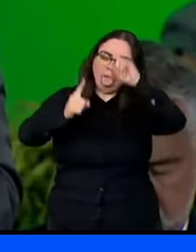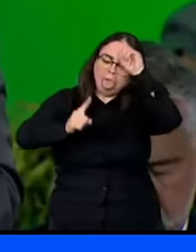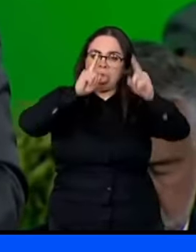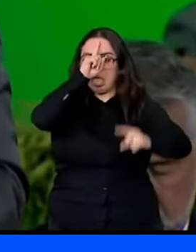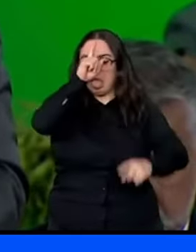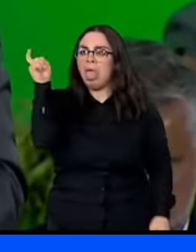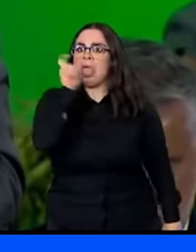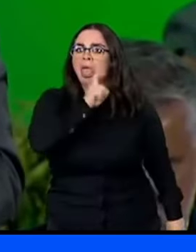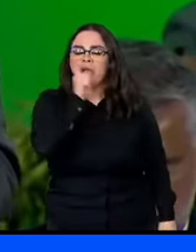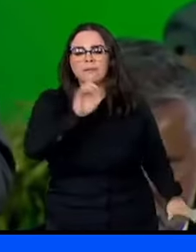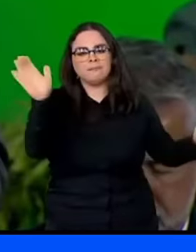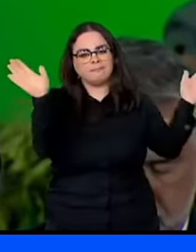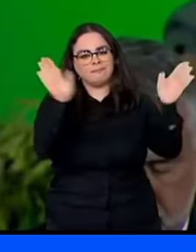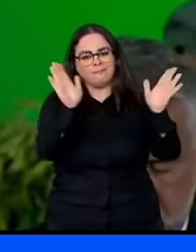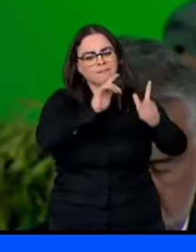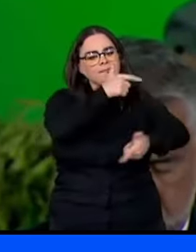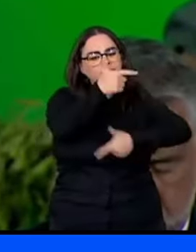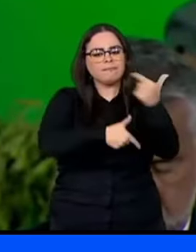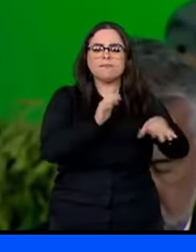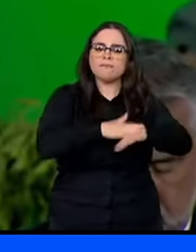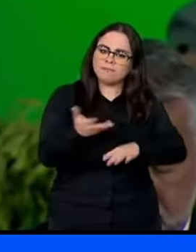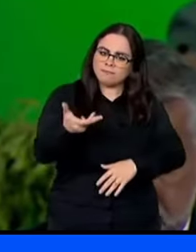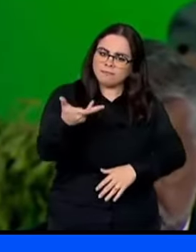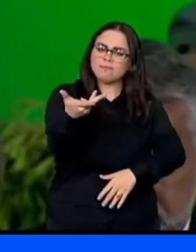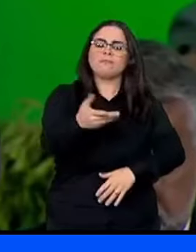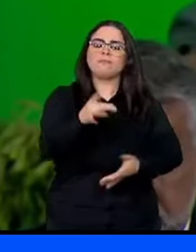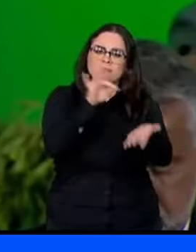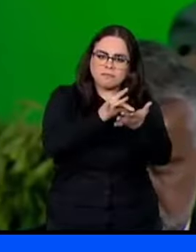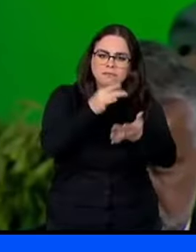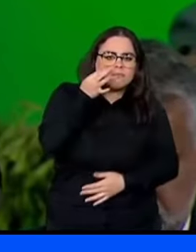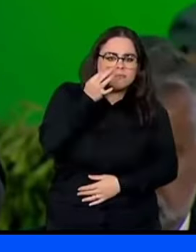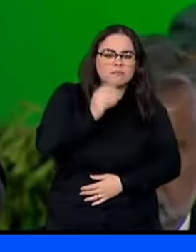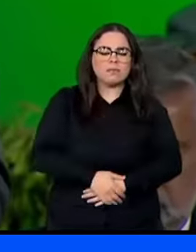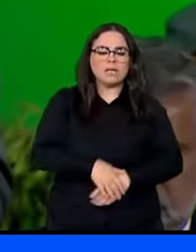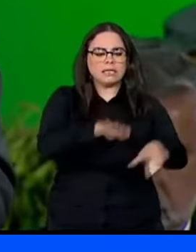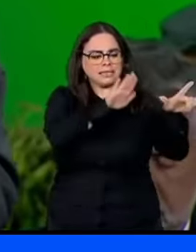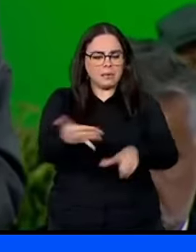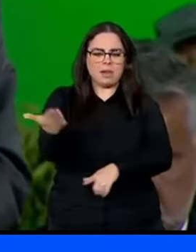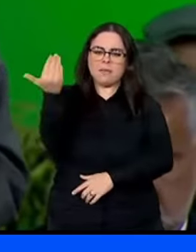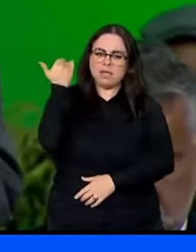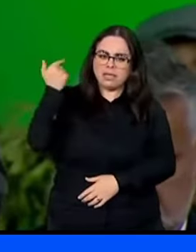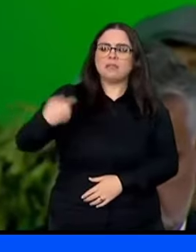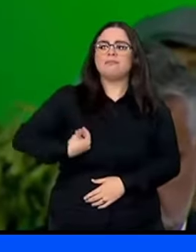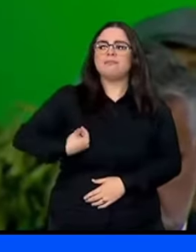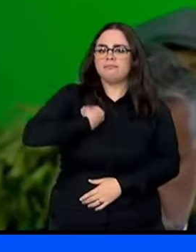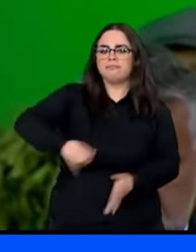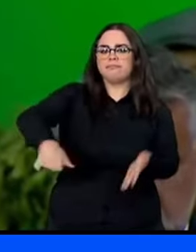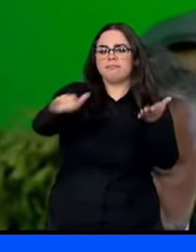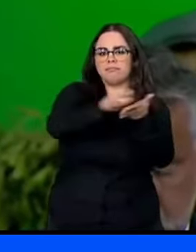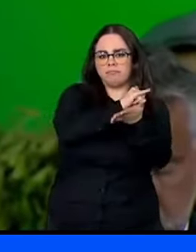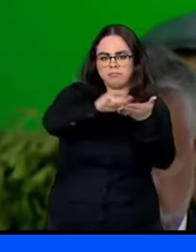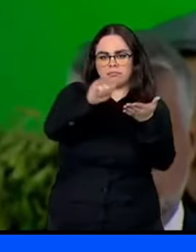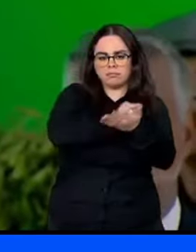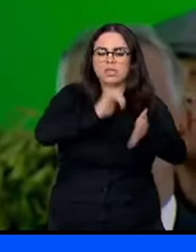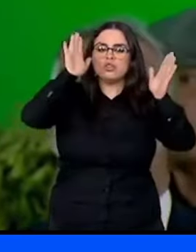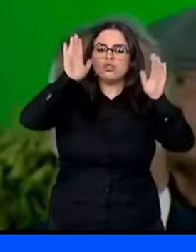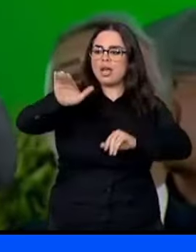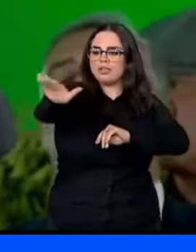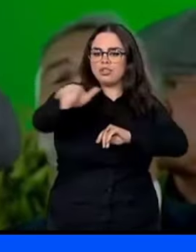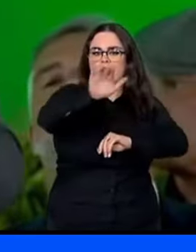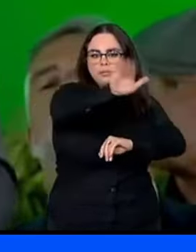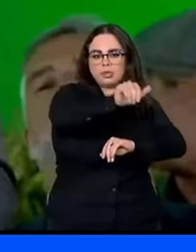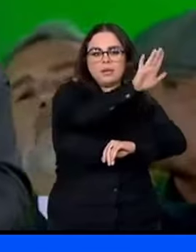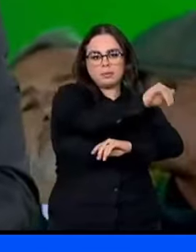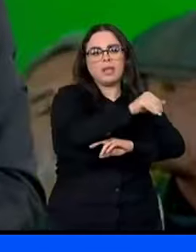acontecer Vamos trabalhar com a realidade A semana passada em Nova York Eu chamei as três empresas de hate